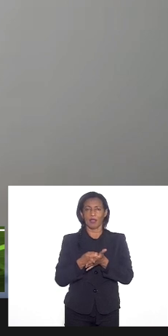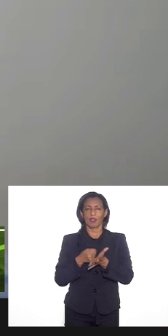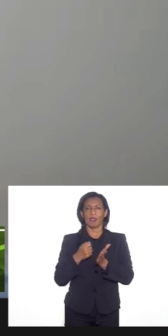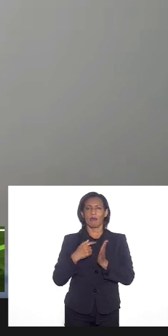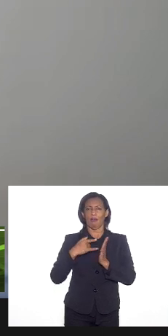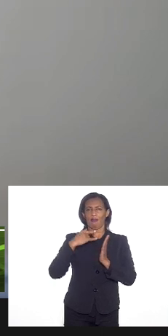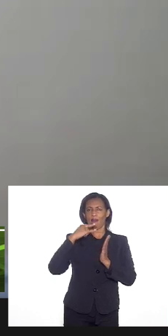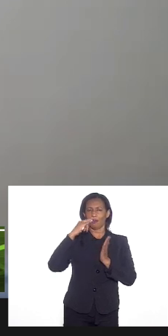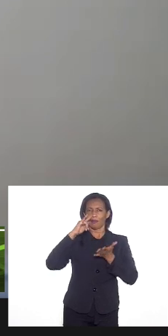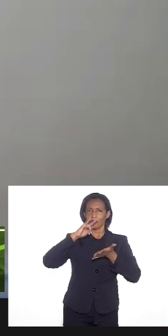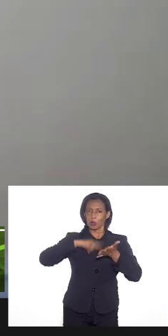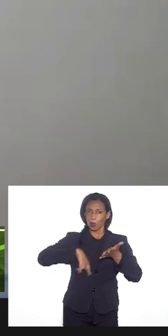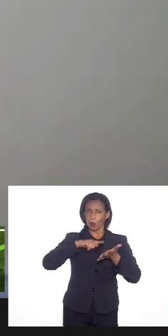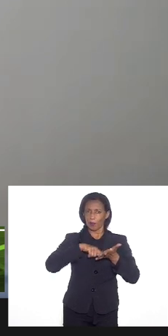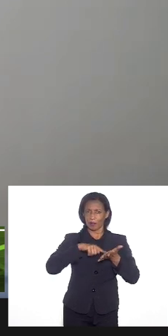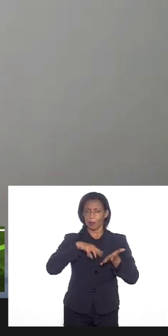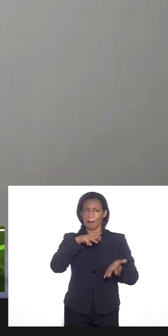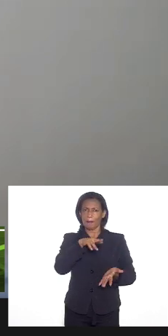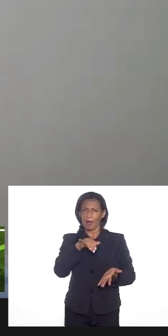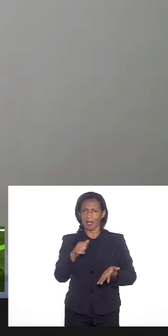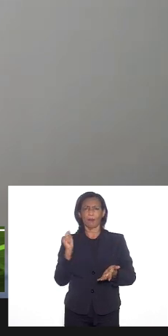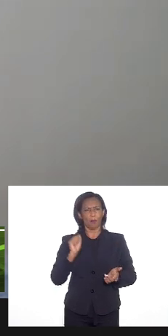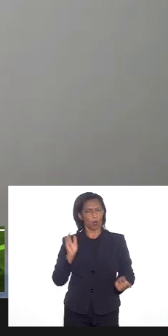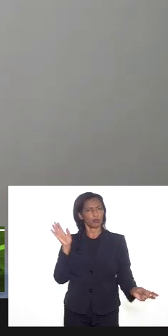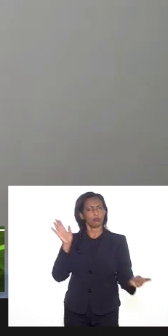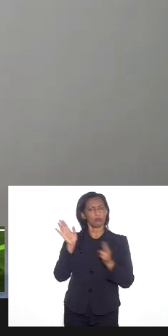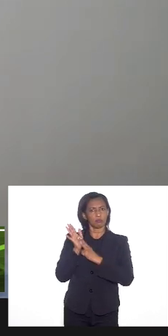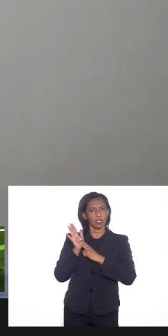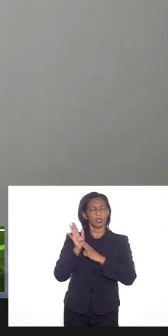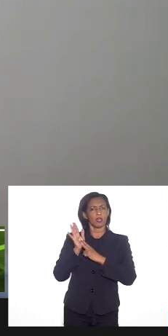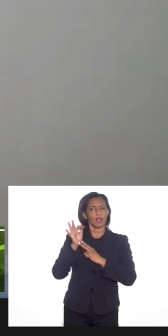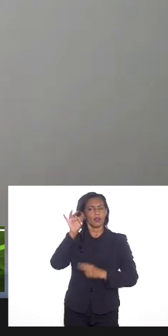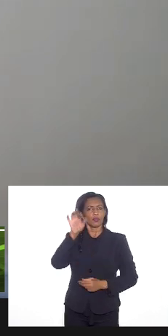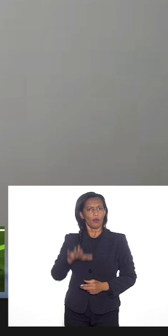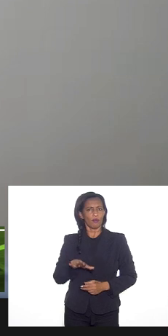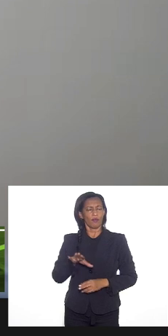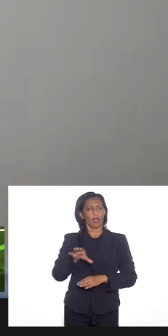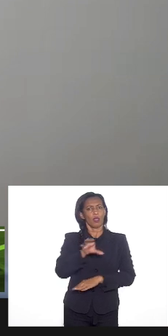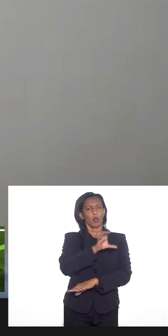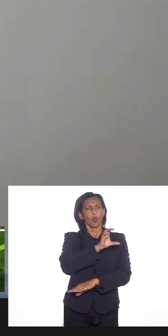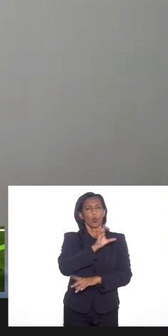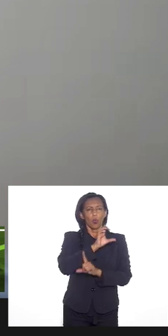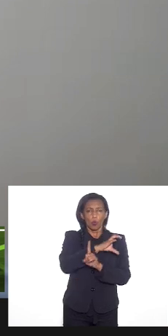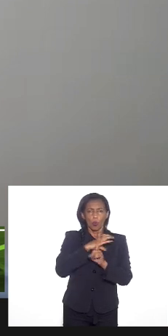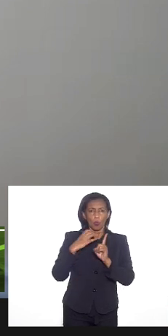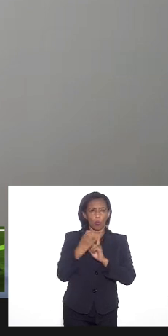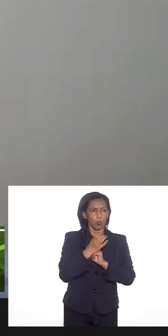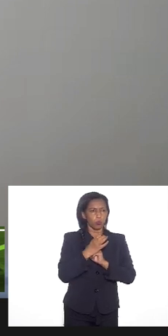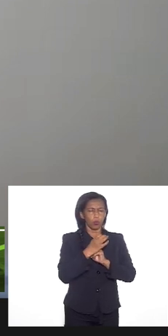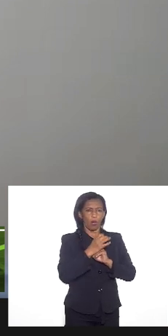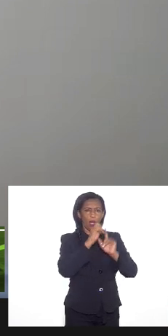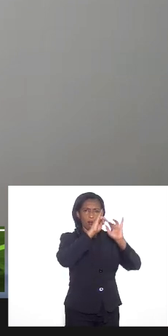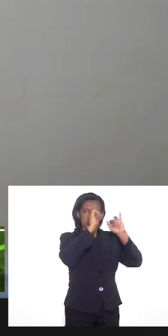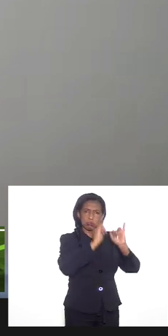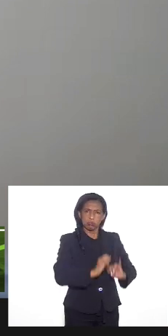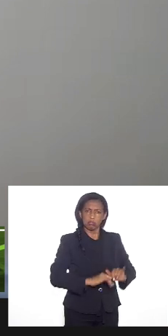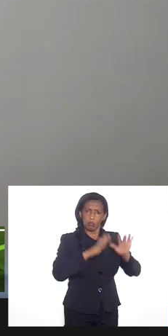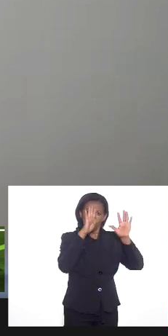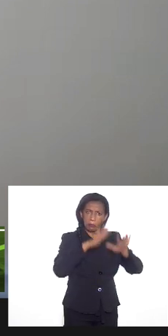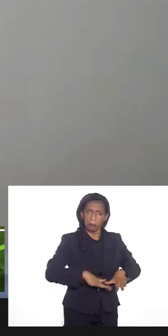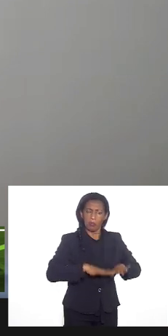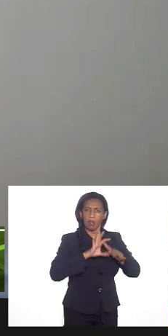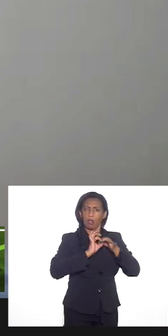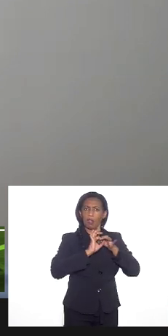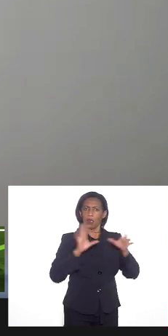pessoas podem professar a sua fé cultuais os seus entes sagrados livremente e no entanto